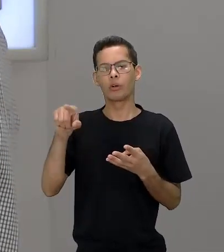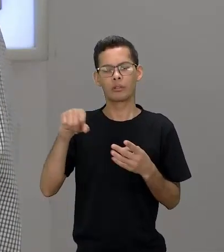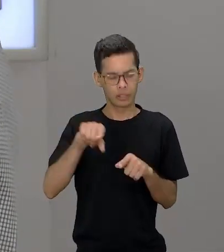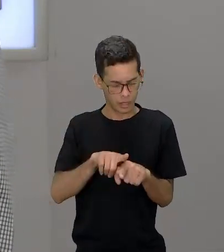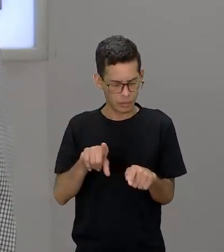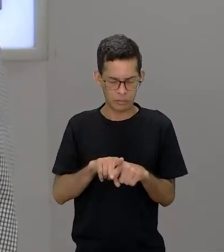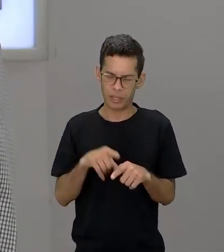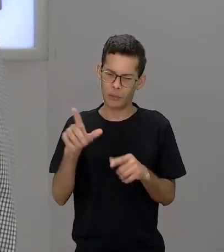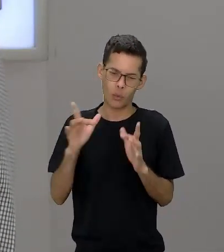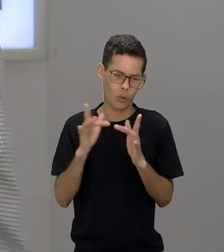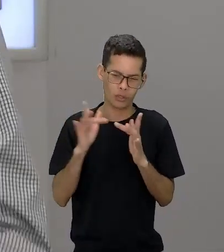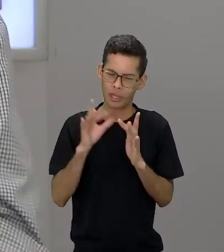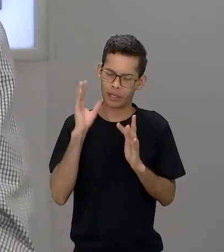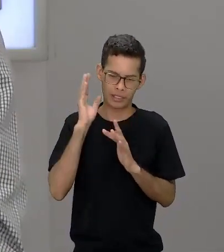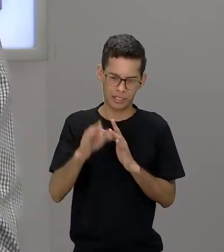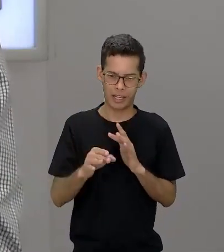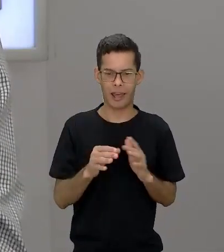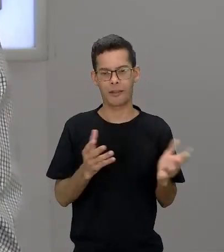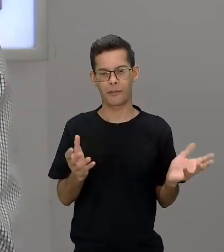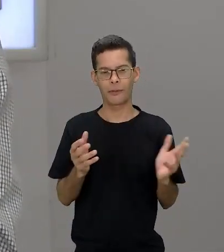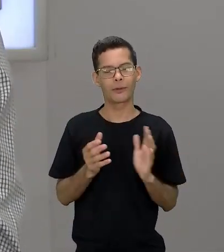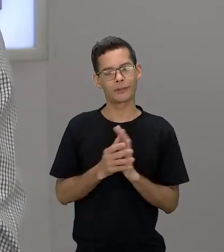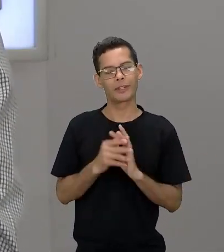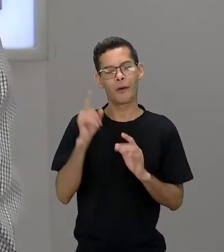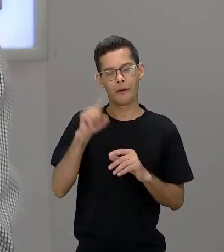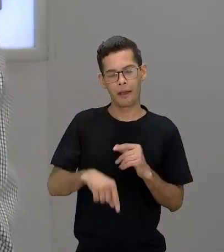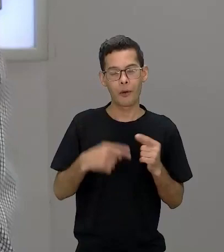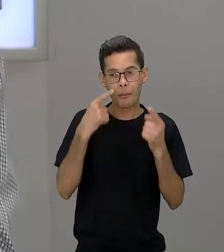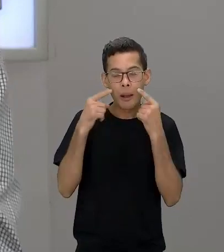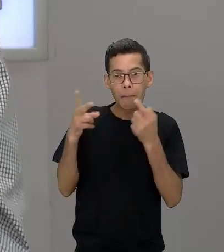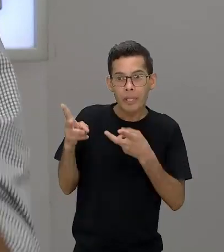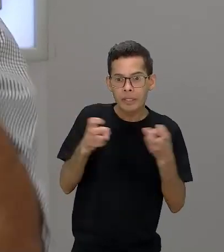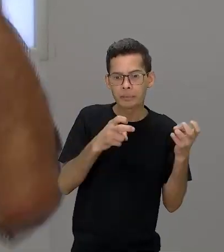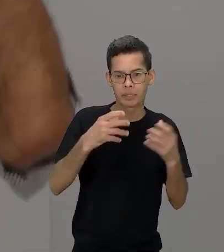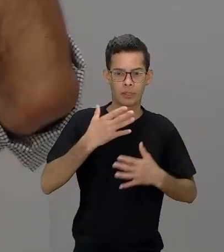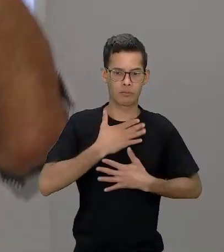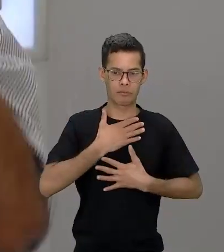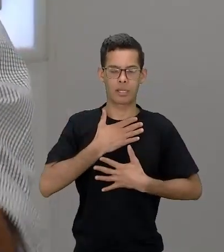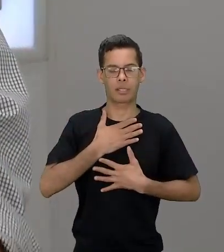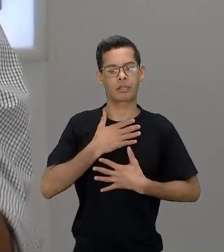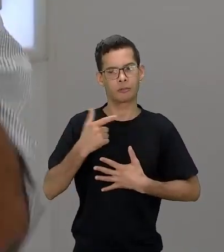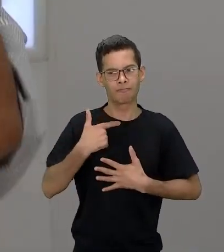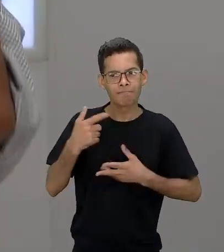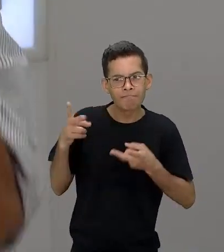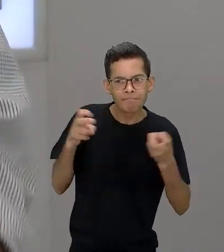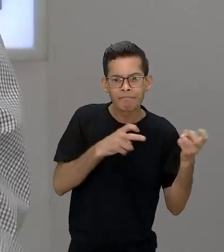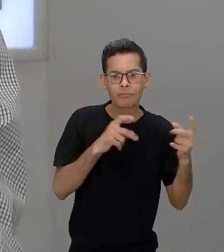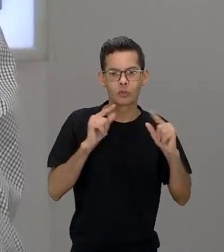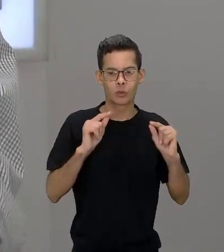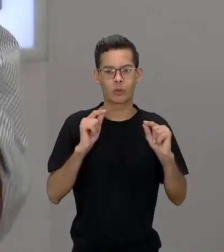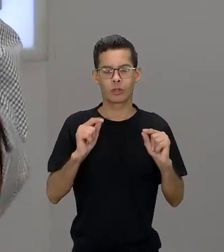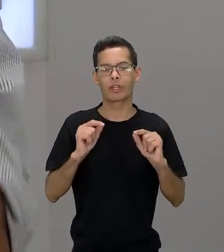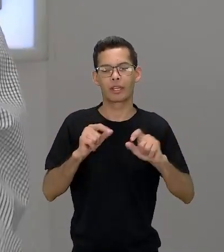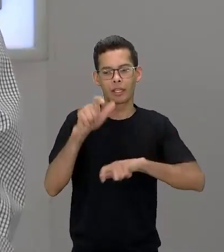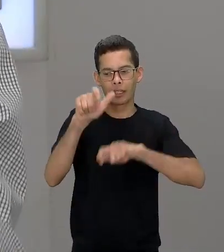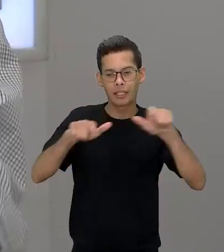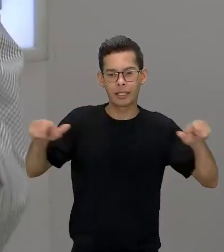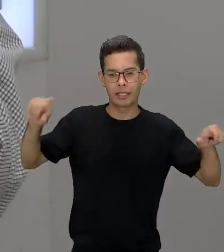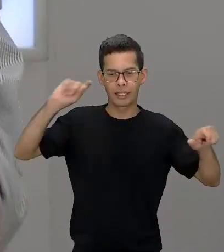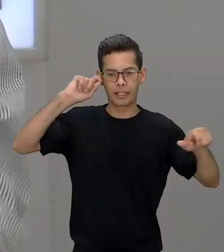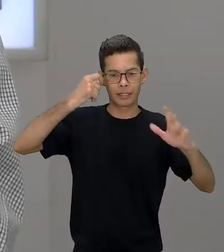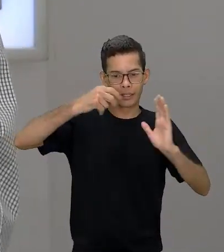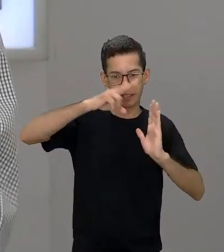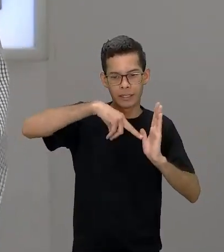contato é direto né então é uma uma percepção muito pessoal minha assim acho que elas de fato tem uma uma conexão que traz